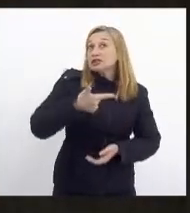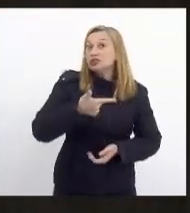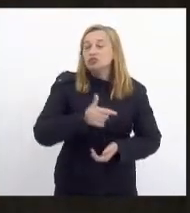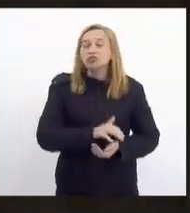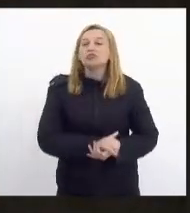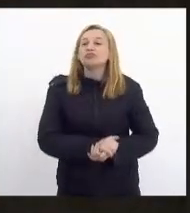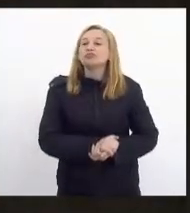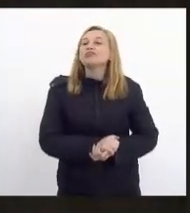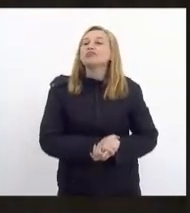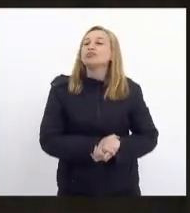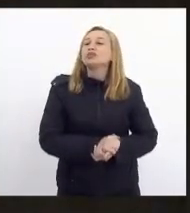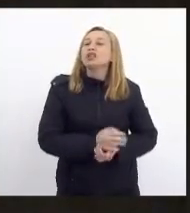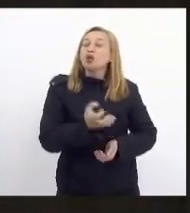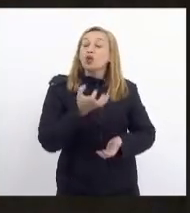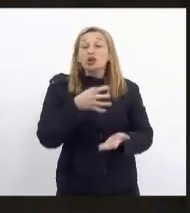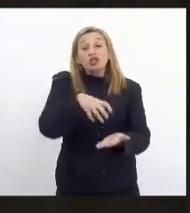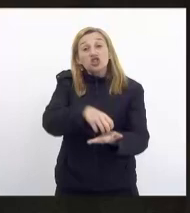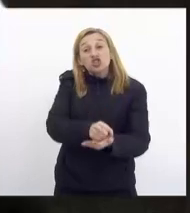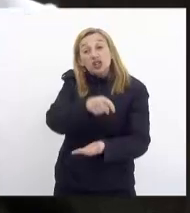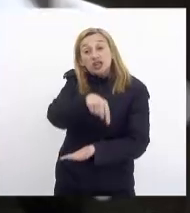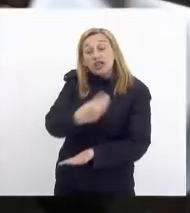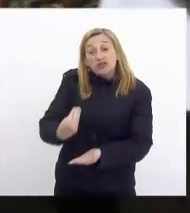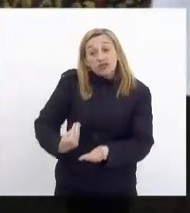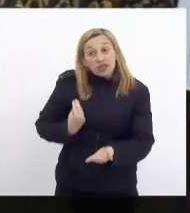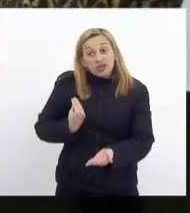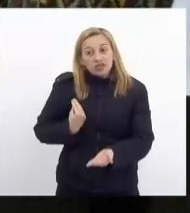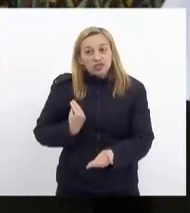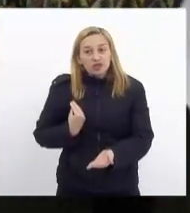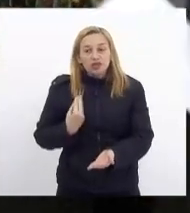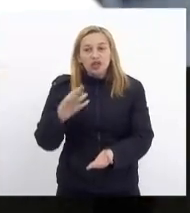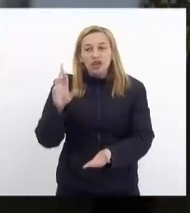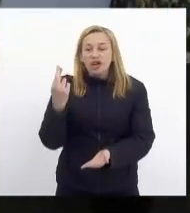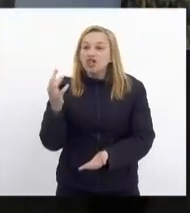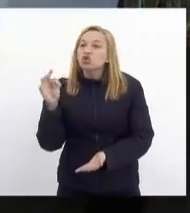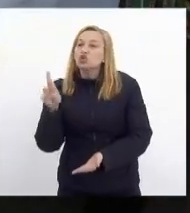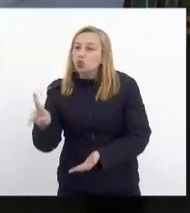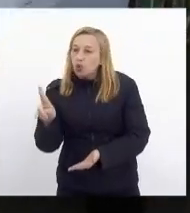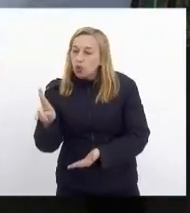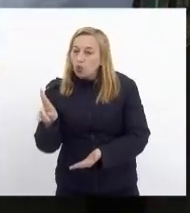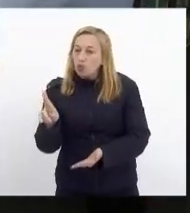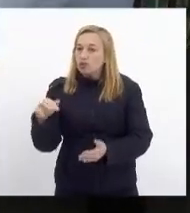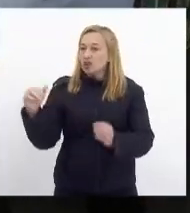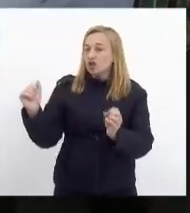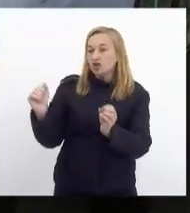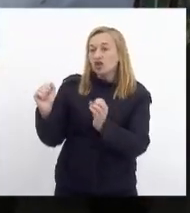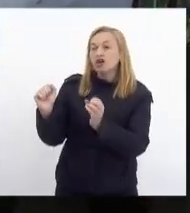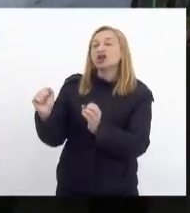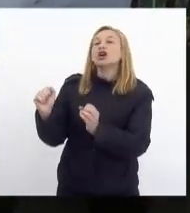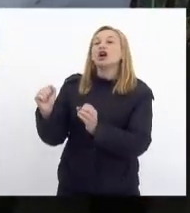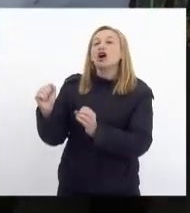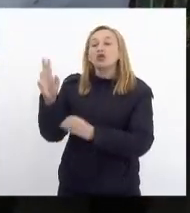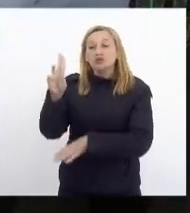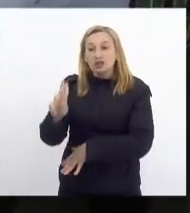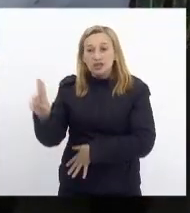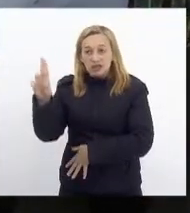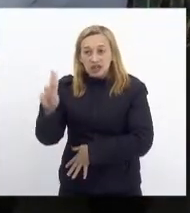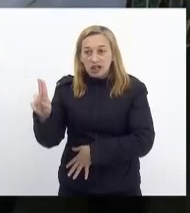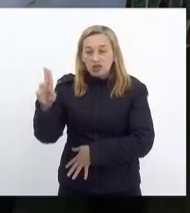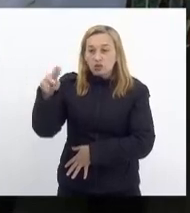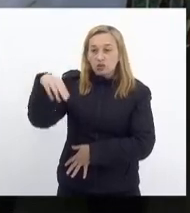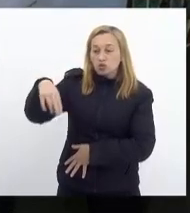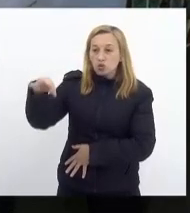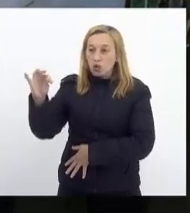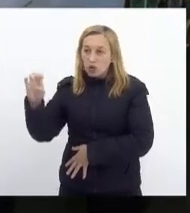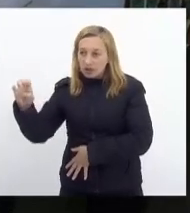registrar aqui a presença do reitor da gloriosa Universidade Estadual do Norte Fluminense, a